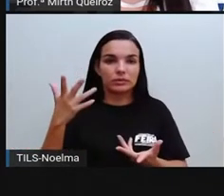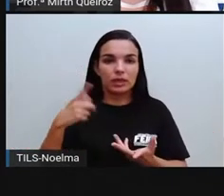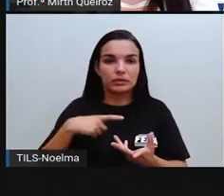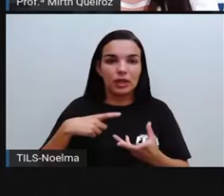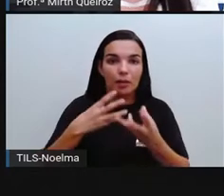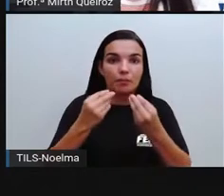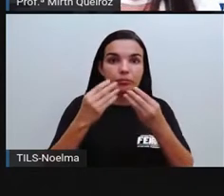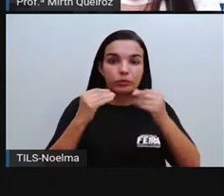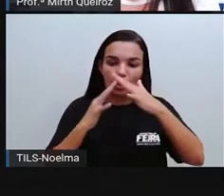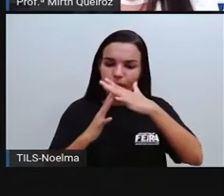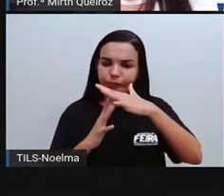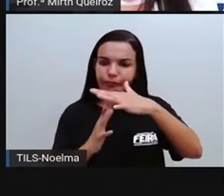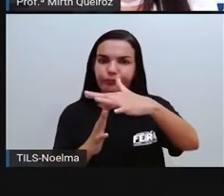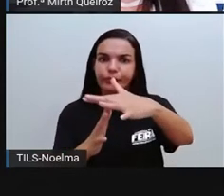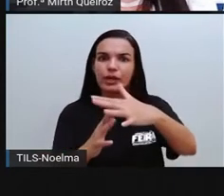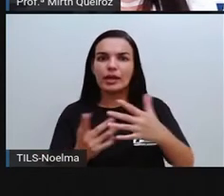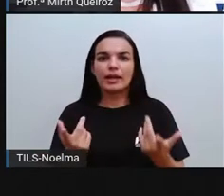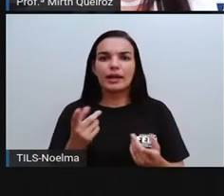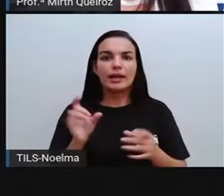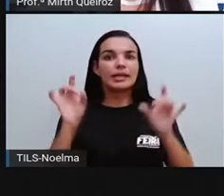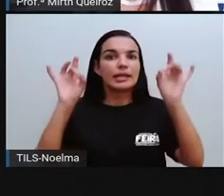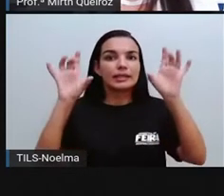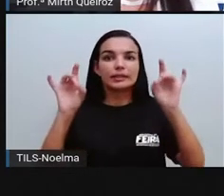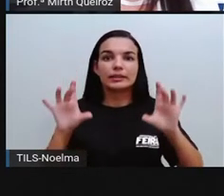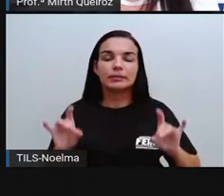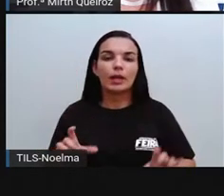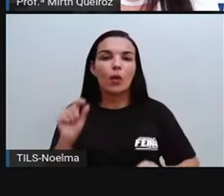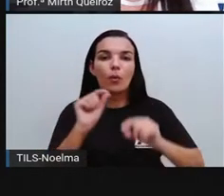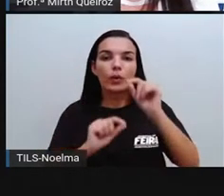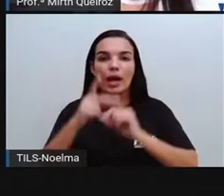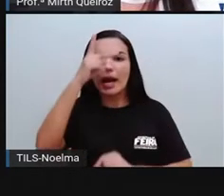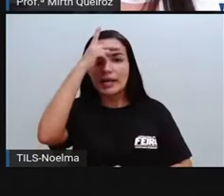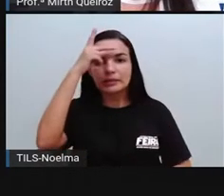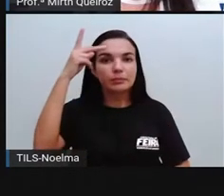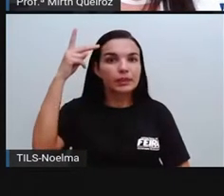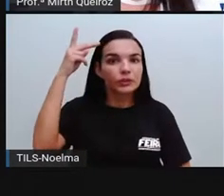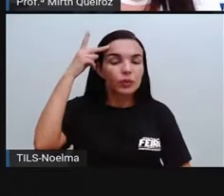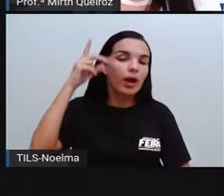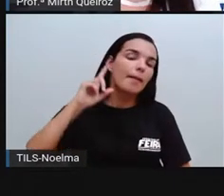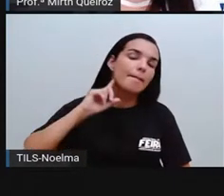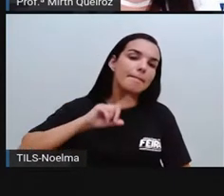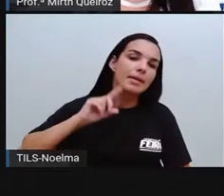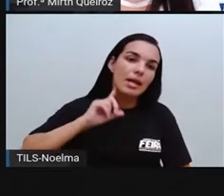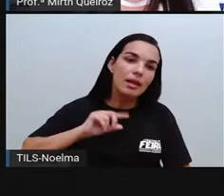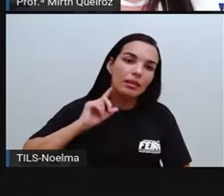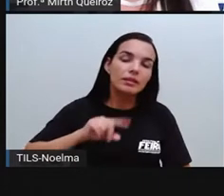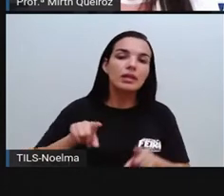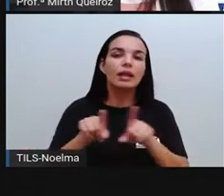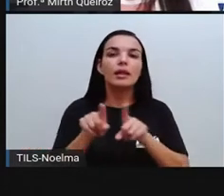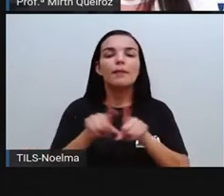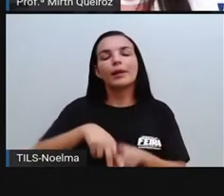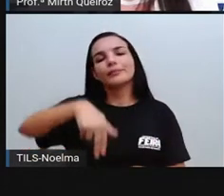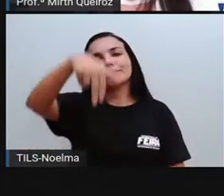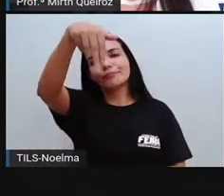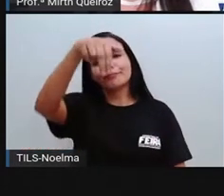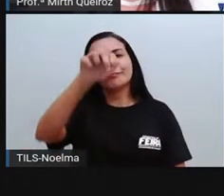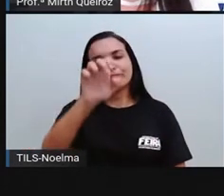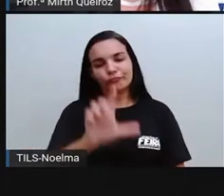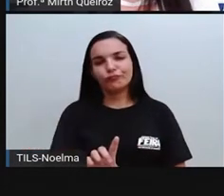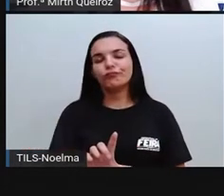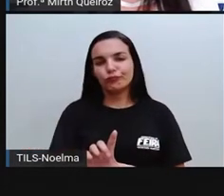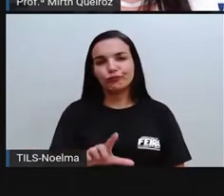especial, os mineiros, né? Aquelas pessoas que vêm lá de Minas Gerais e os